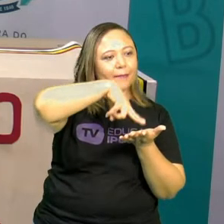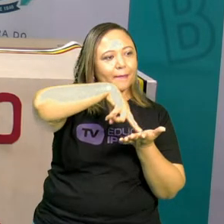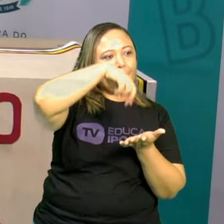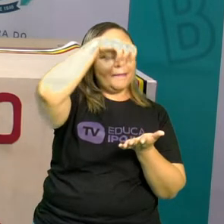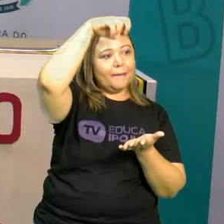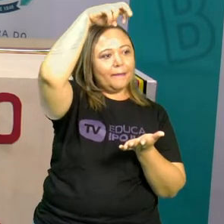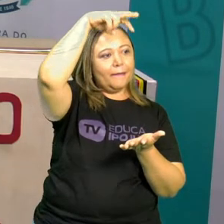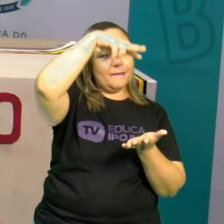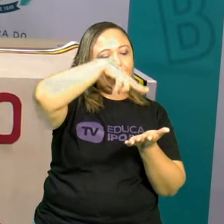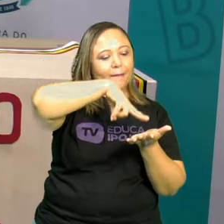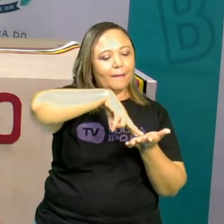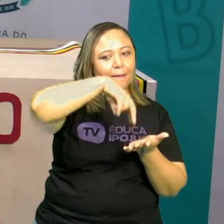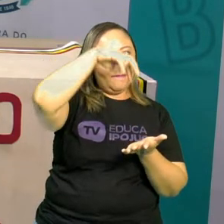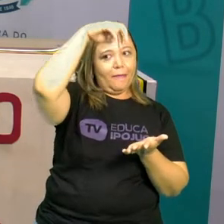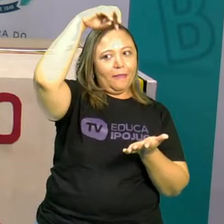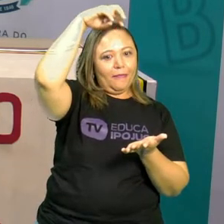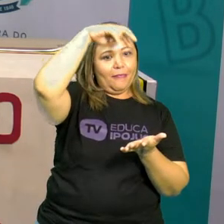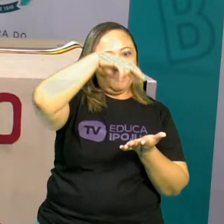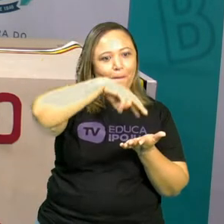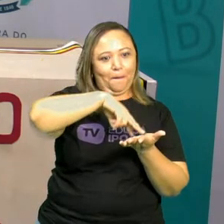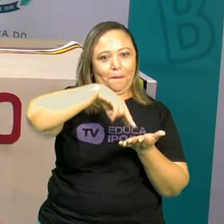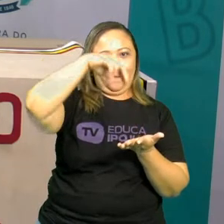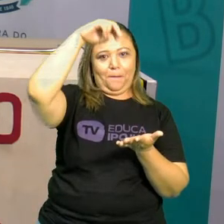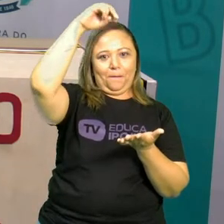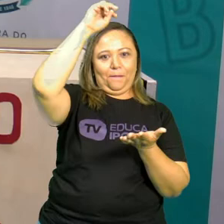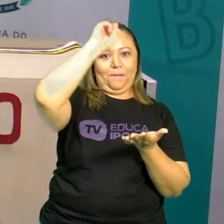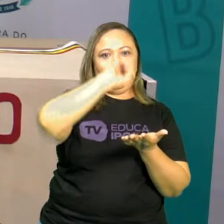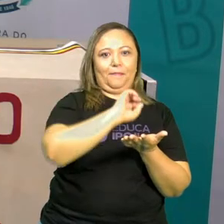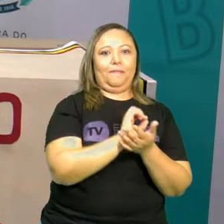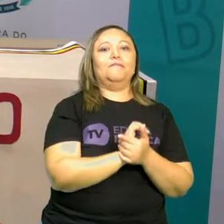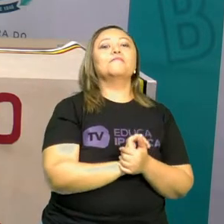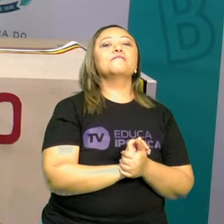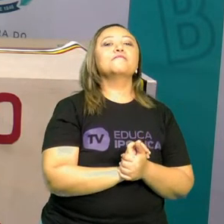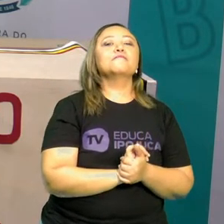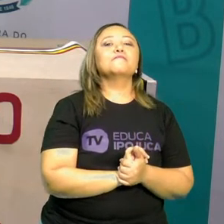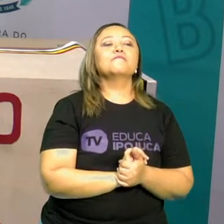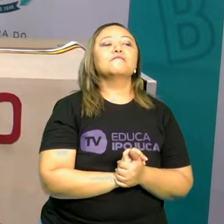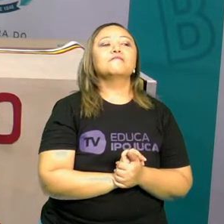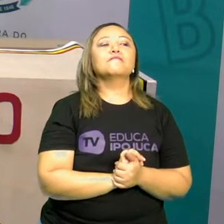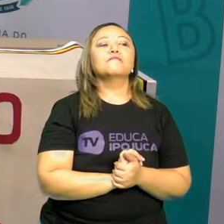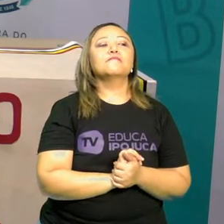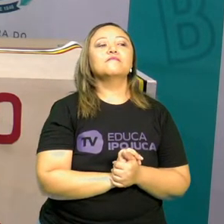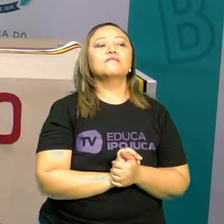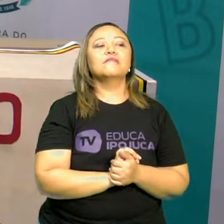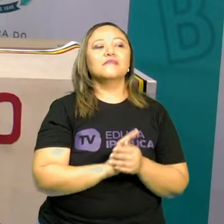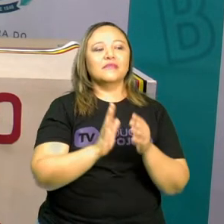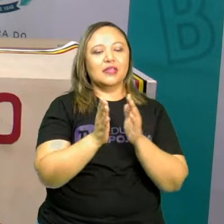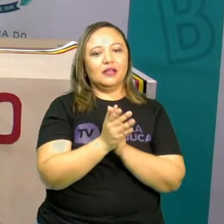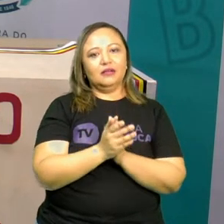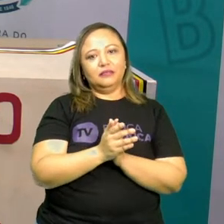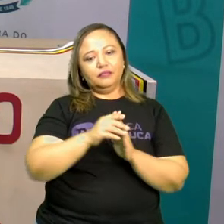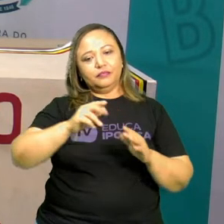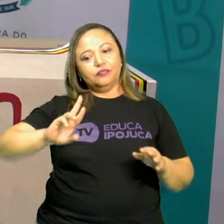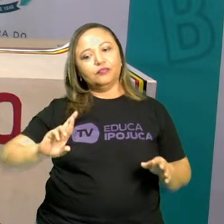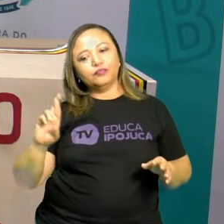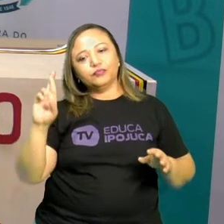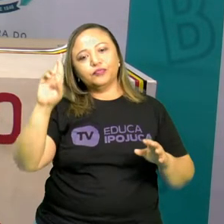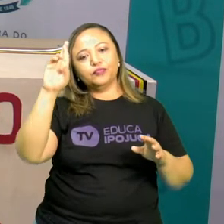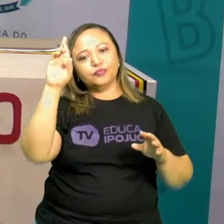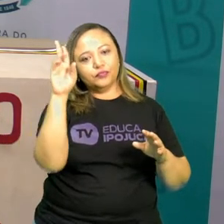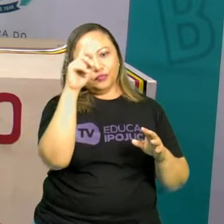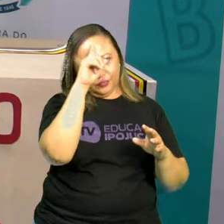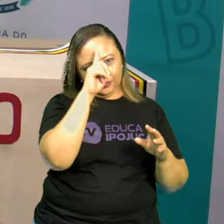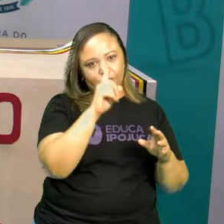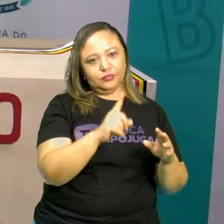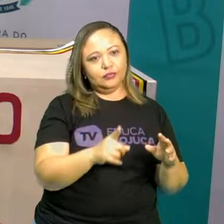Aí, ó. Dá um pulo bem alto pra movimentar o corpo. E